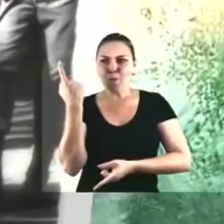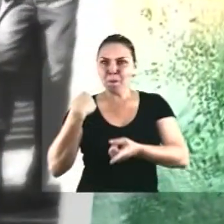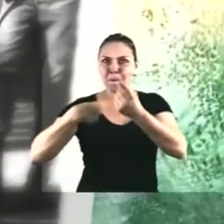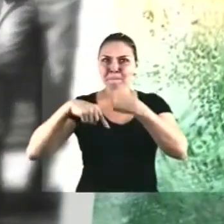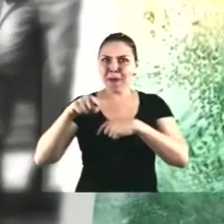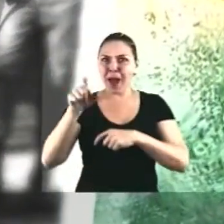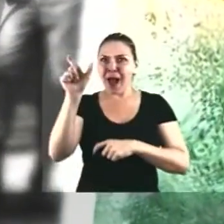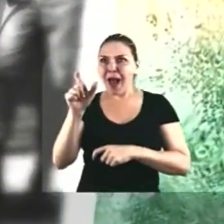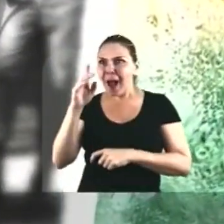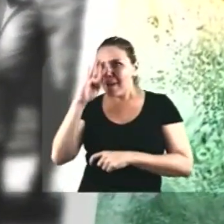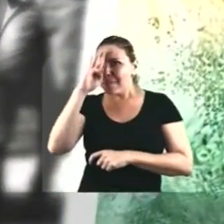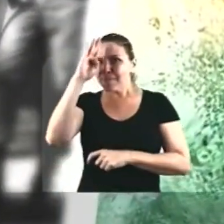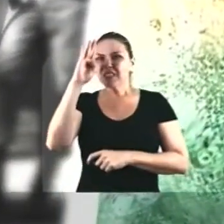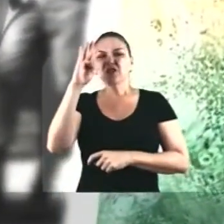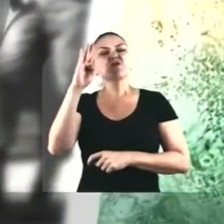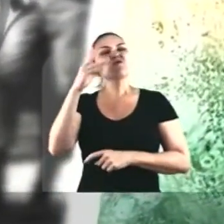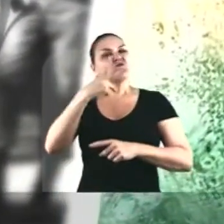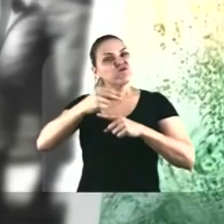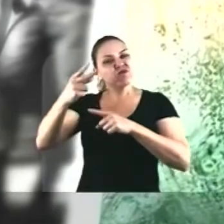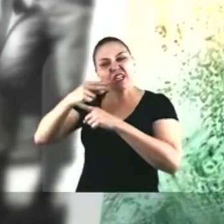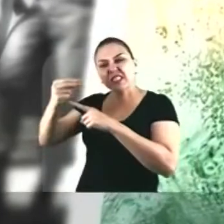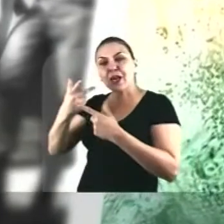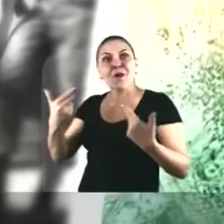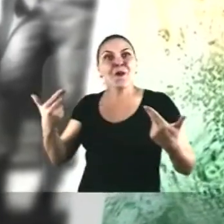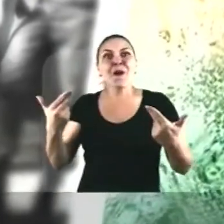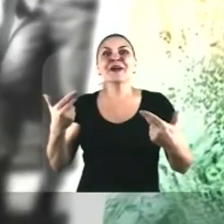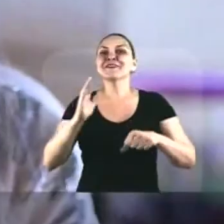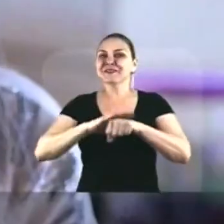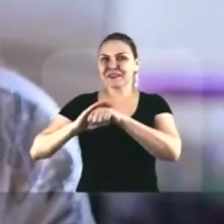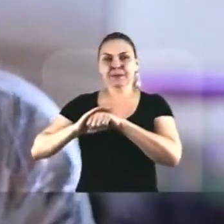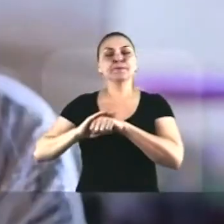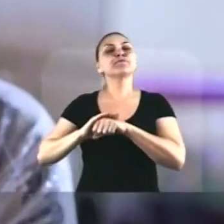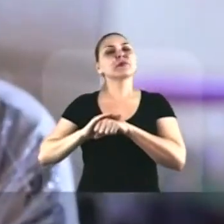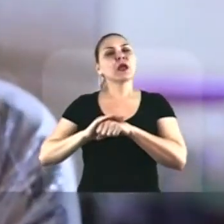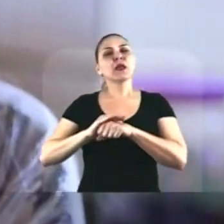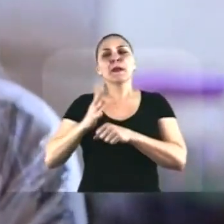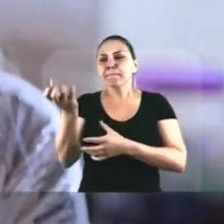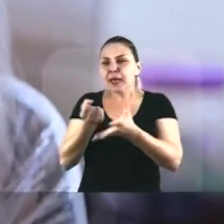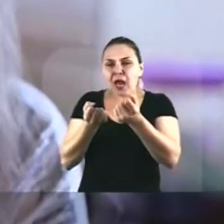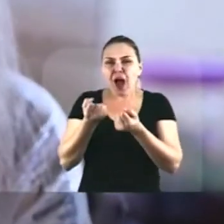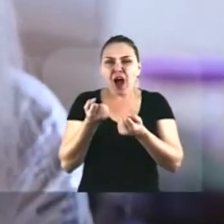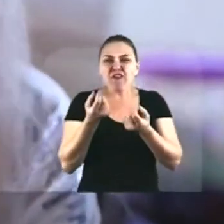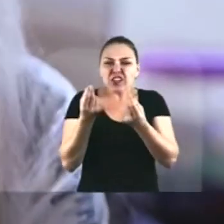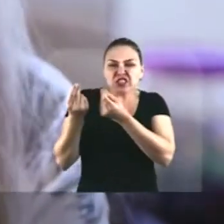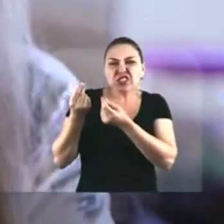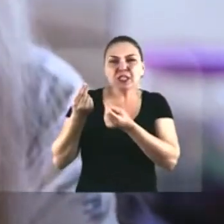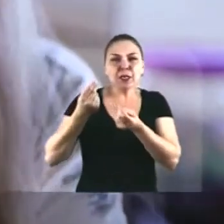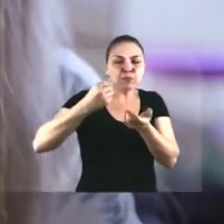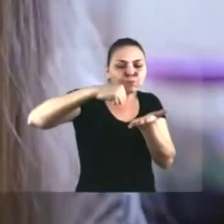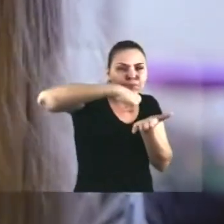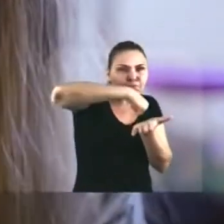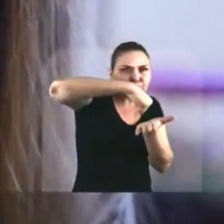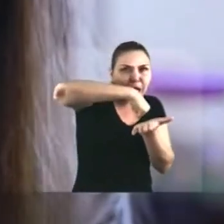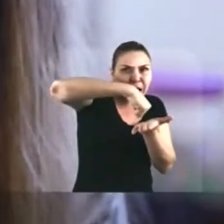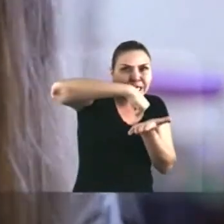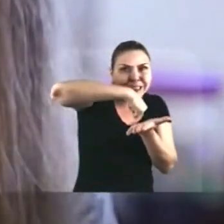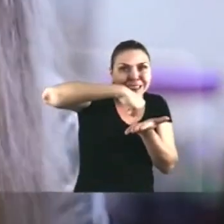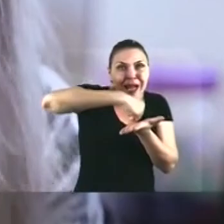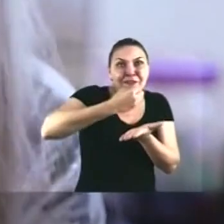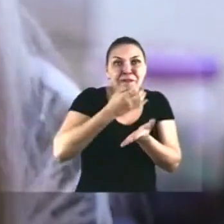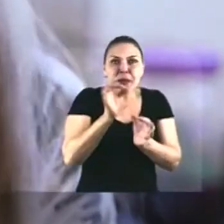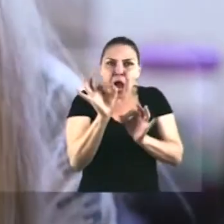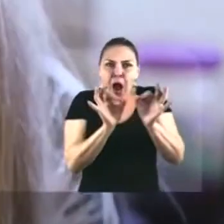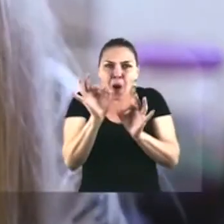tornaria Um homem de grandes realizações Aí ele pegava Recebia o dinheirinho dele Passava no ferro Bem passadinho